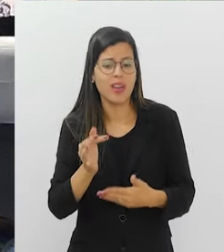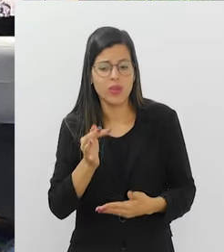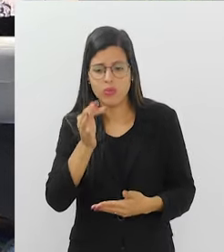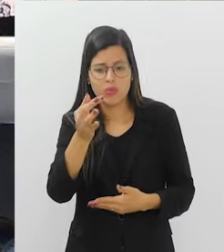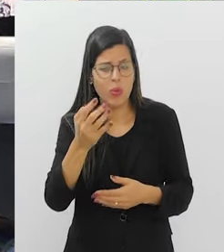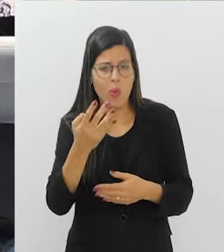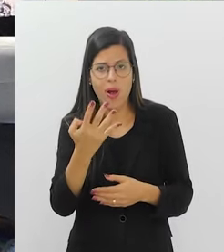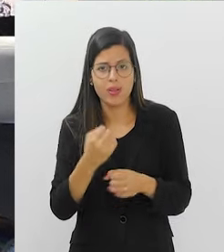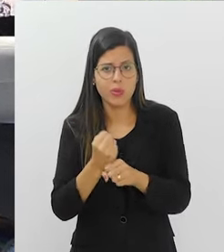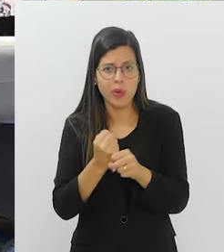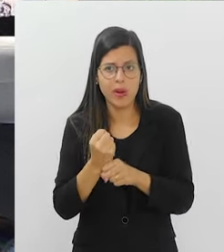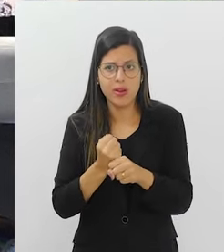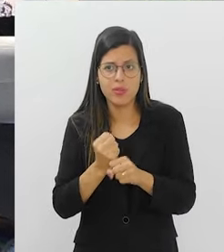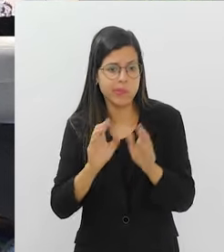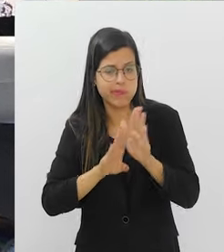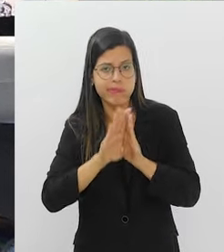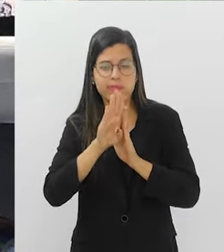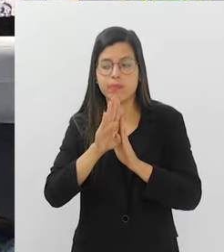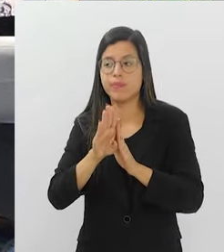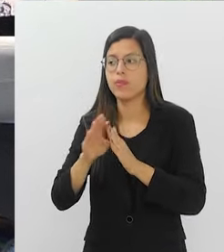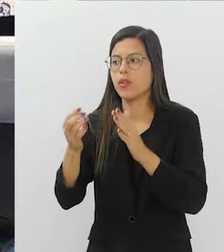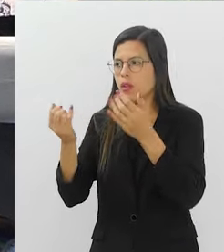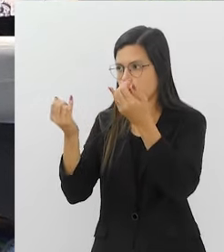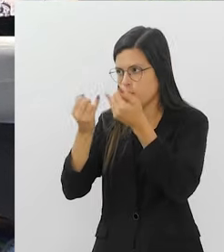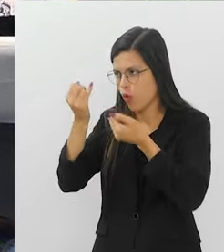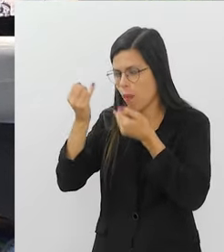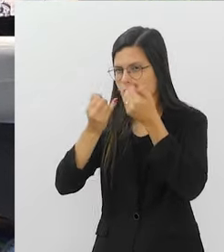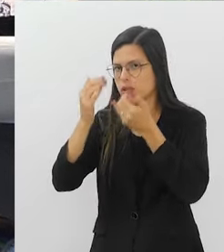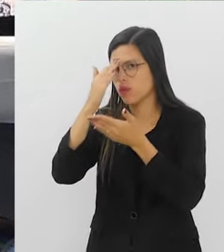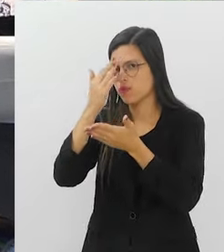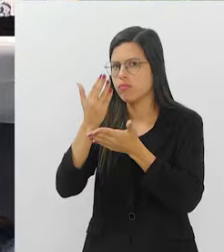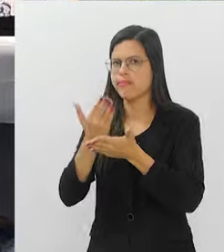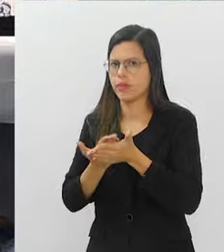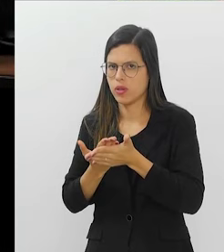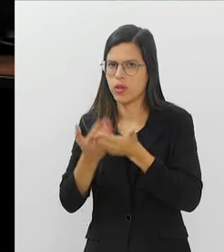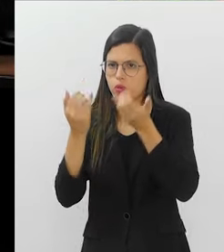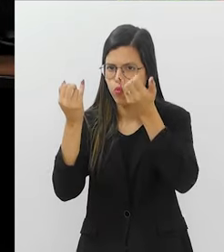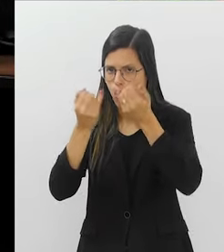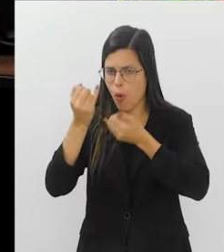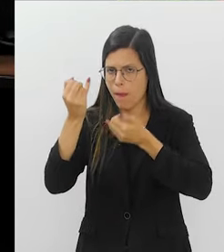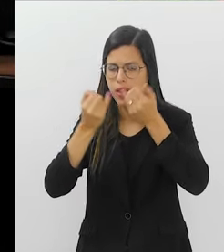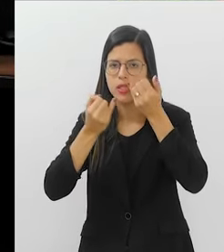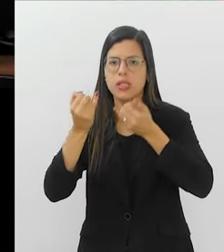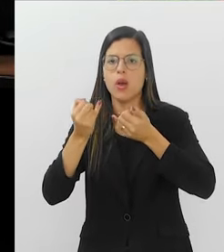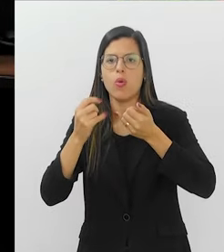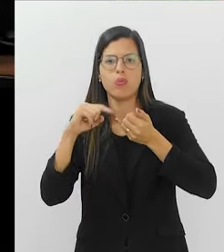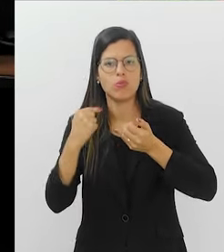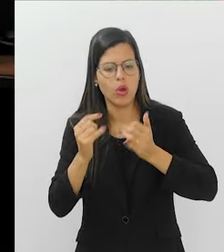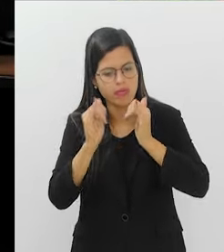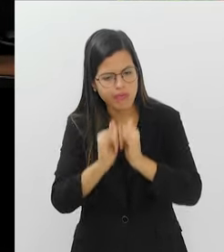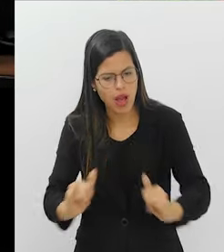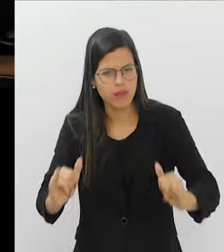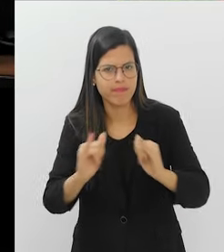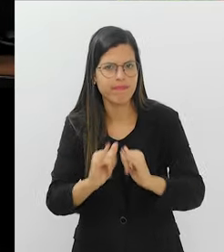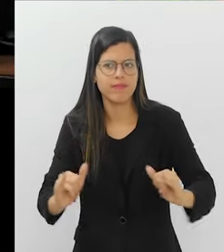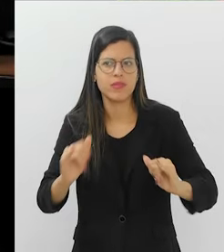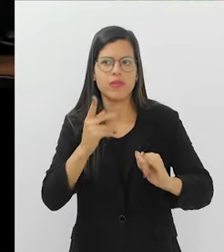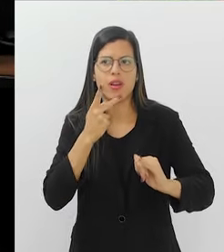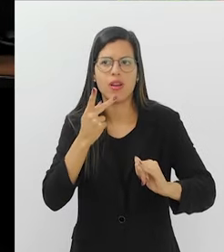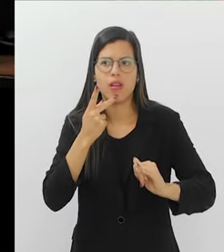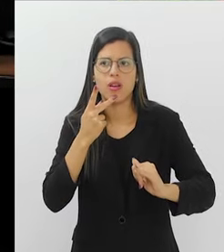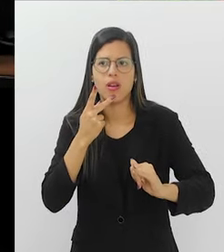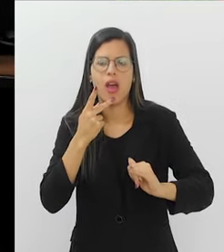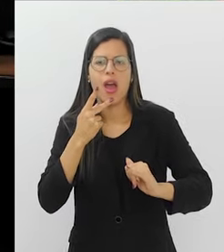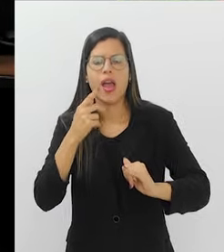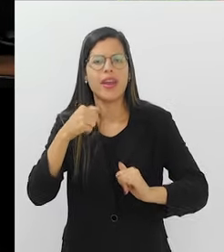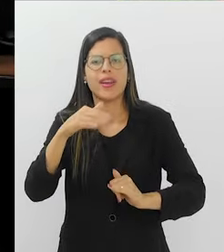notícia seja dada daqui a quatro anos? Informação. Eu ainda acredito no poder da informação. Quanto mais nós falarmos.